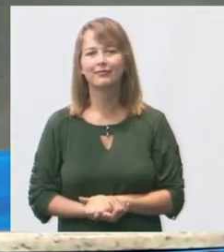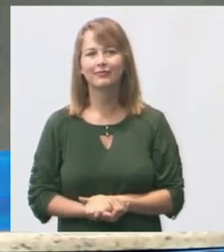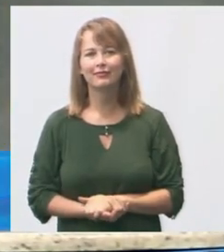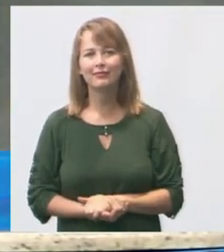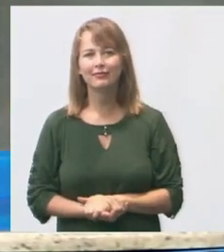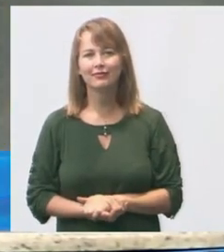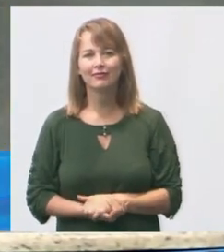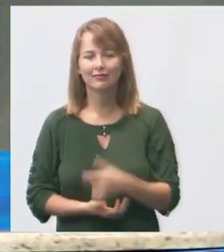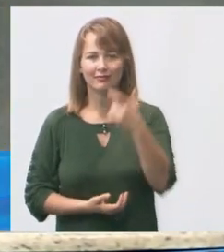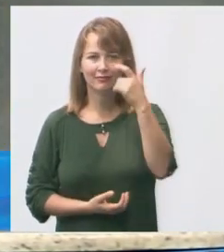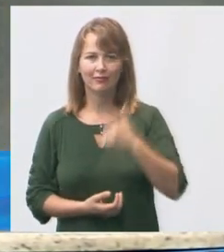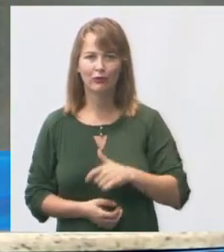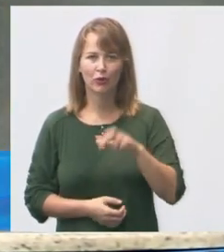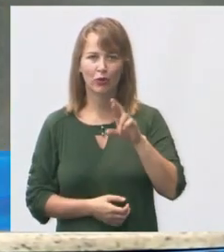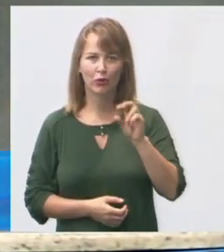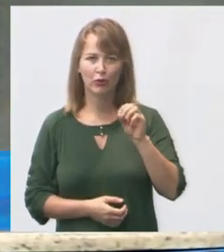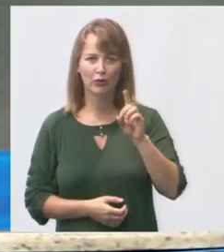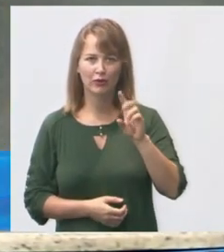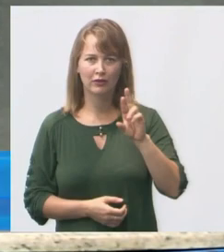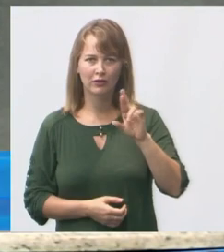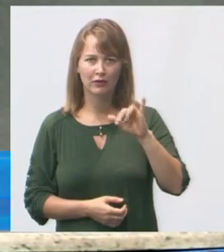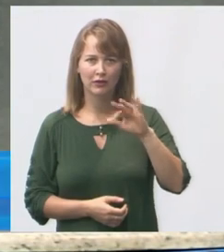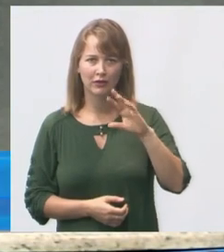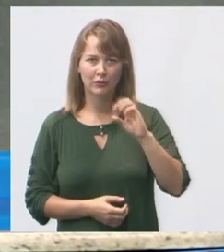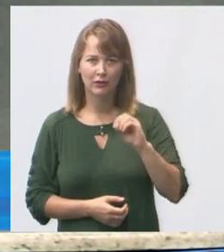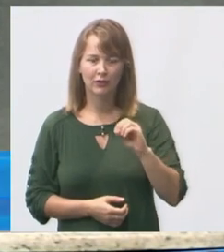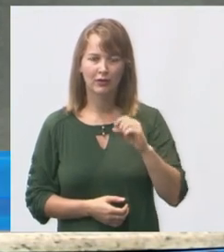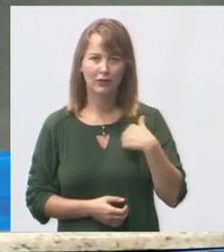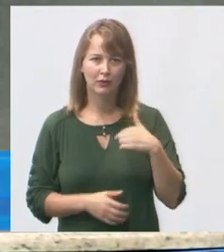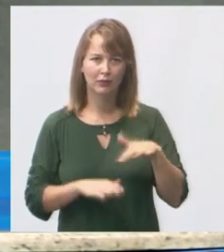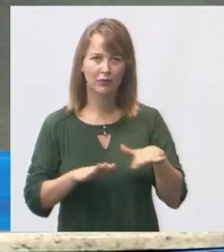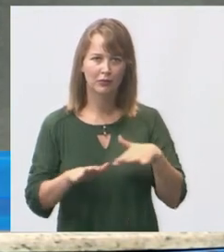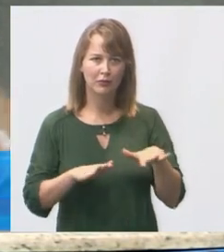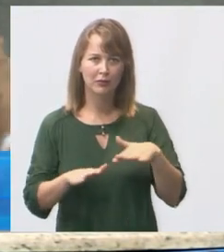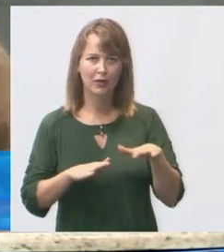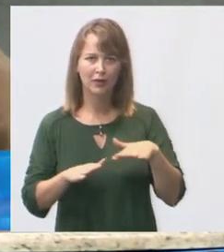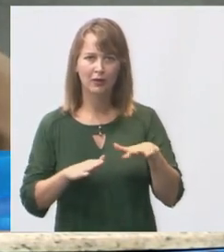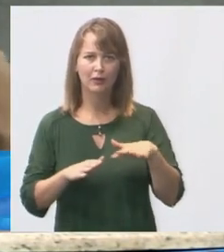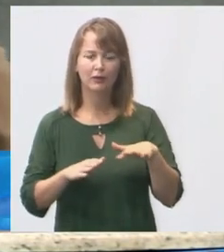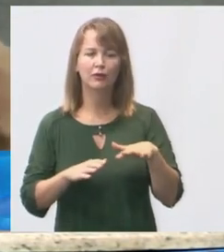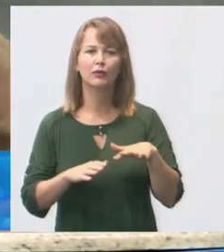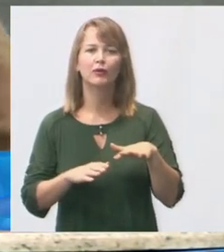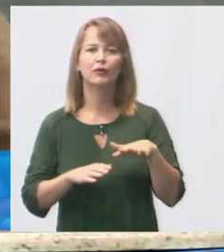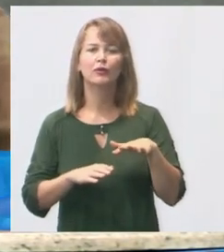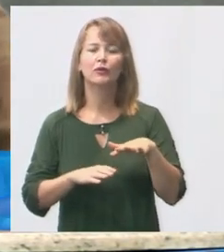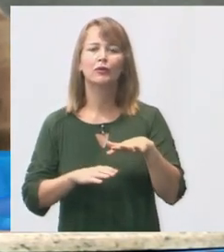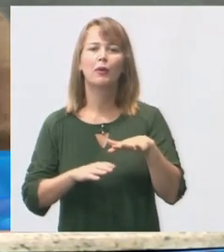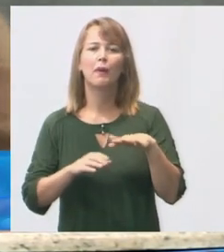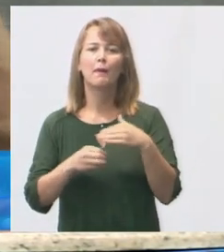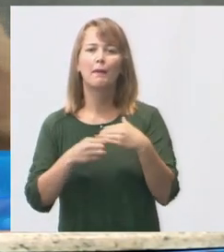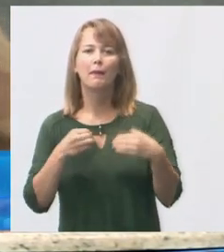Eu sou o Rodrigo, sou do Movimento Comunitário do Bairro Romão, vice-presidente.